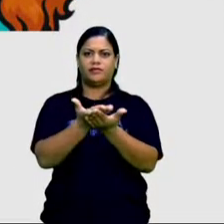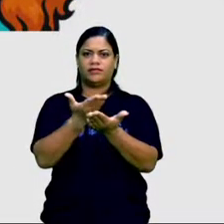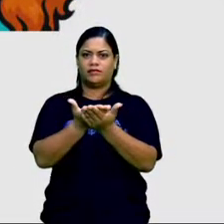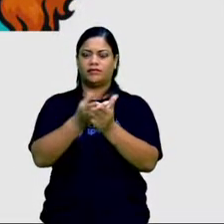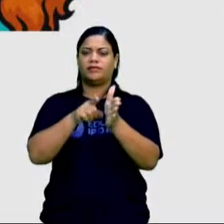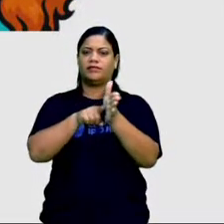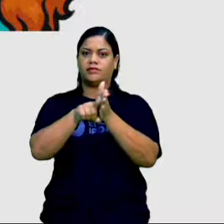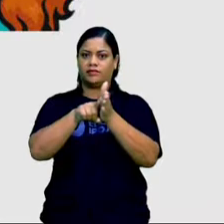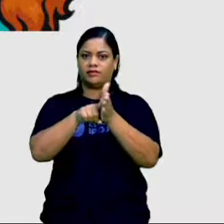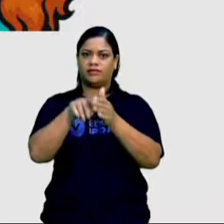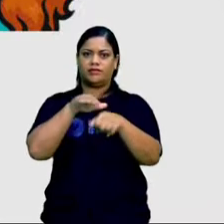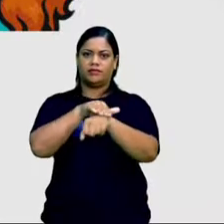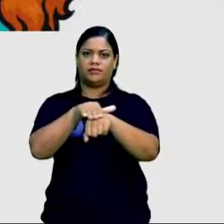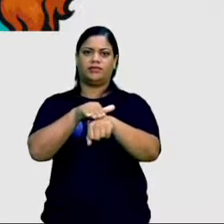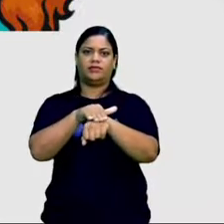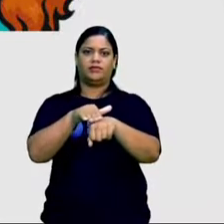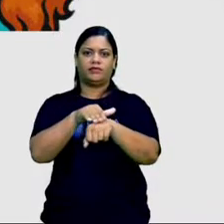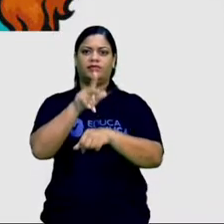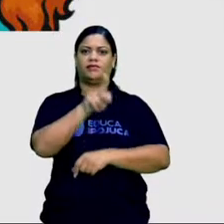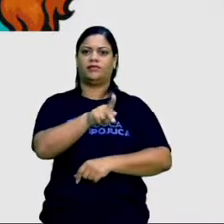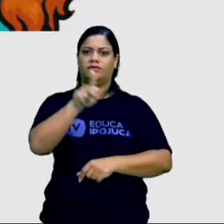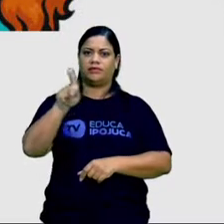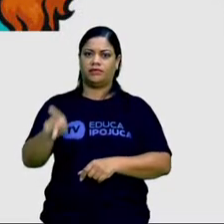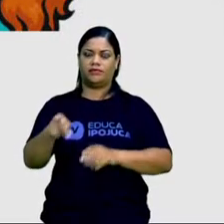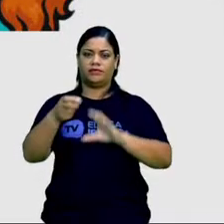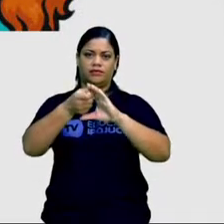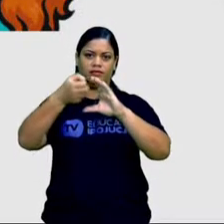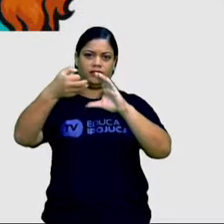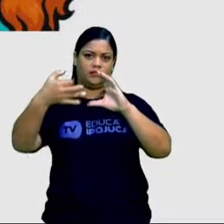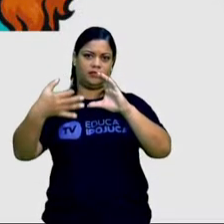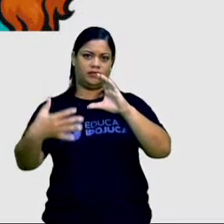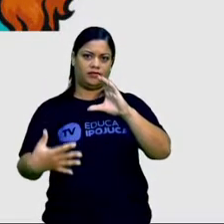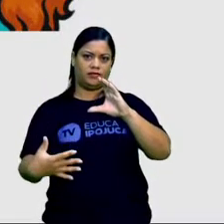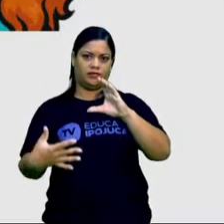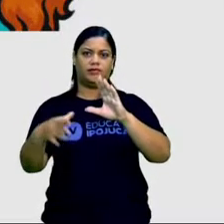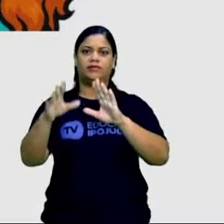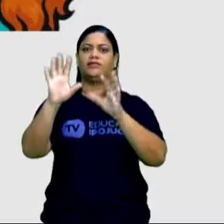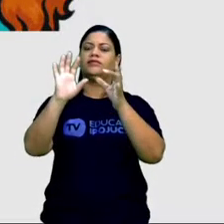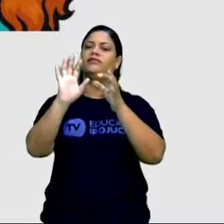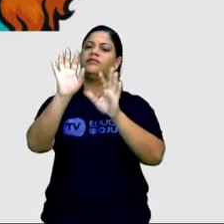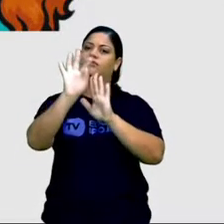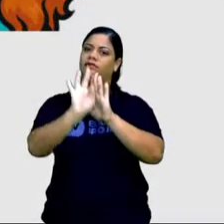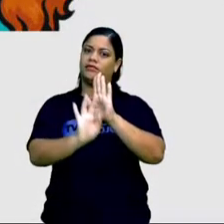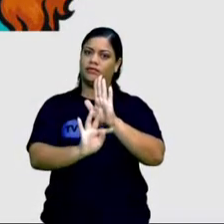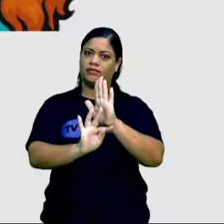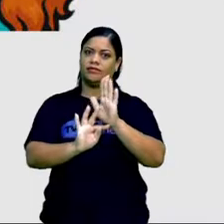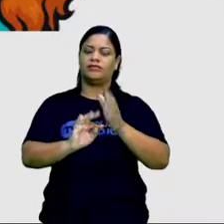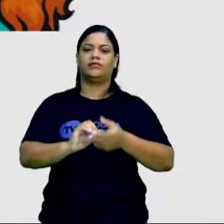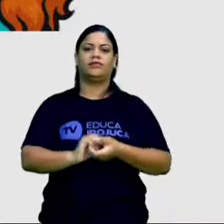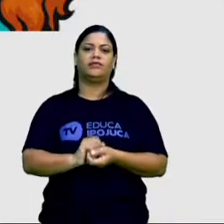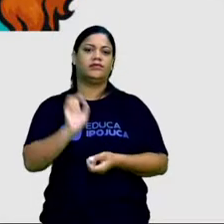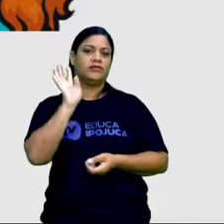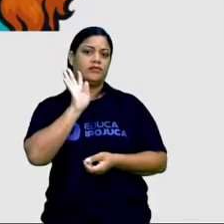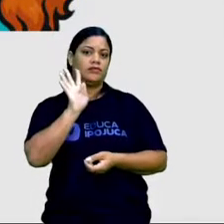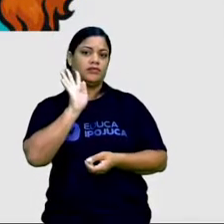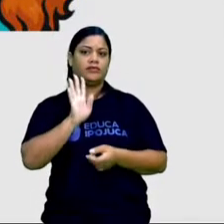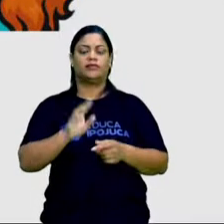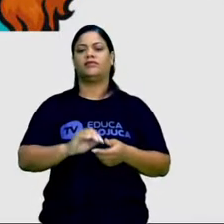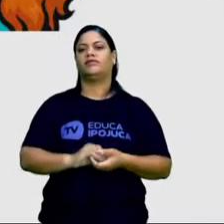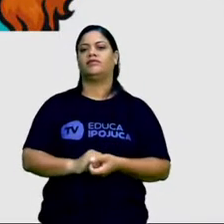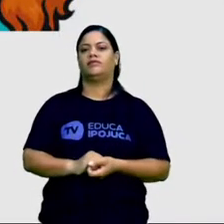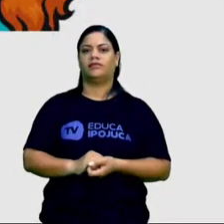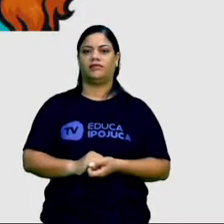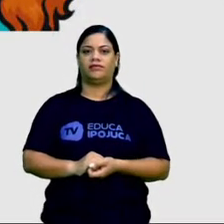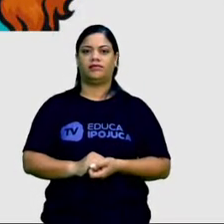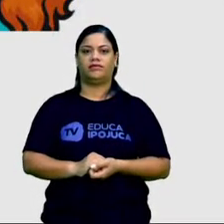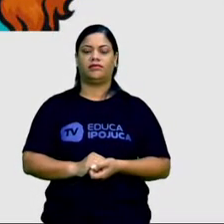uma pesquisa e conversando com o seu professor sobre as características dos textos normativos legais. Então, os textos